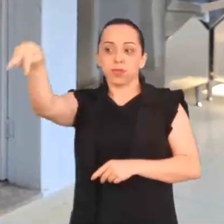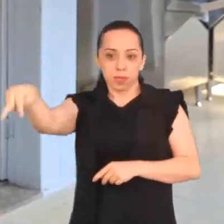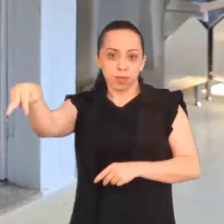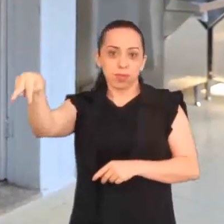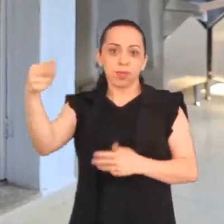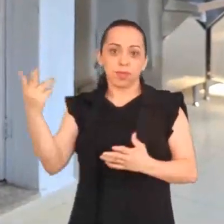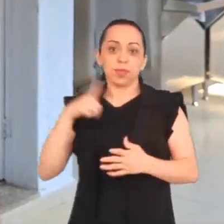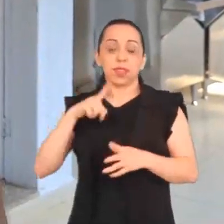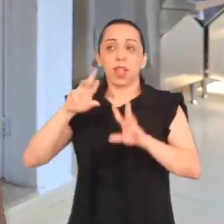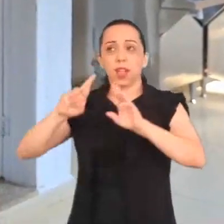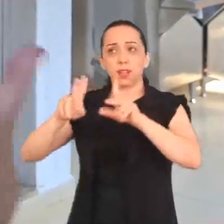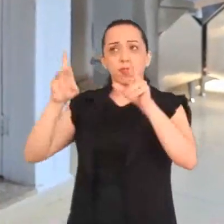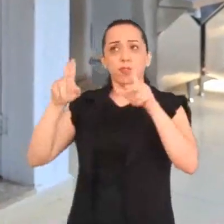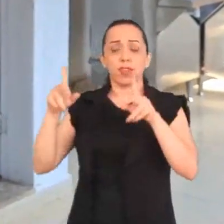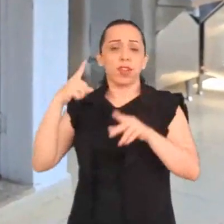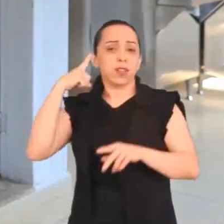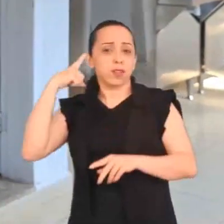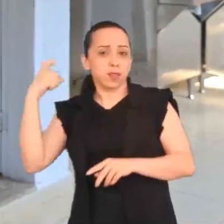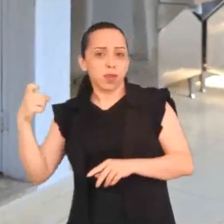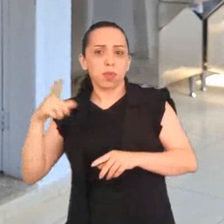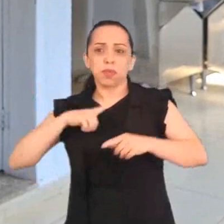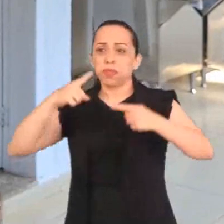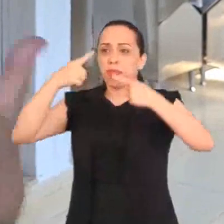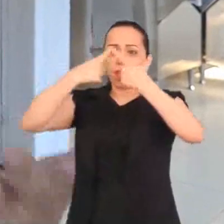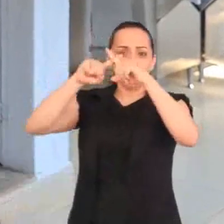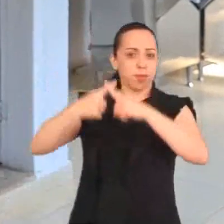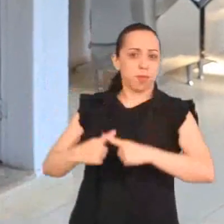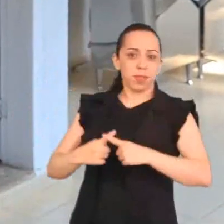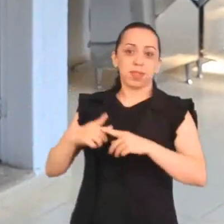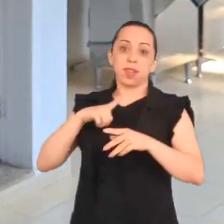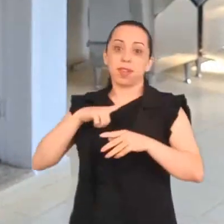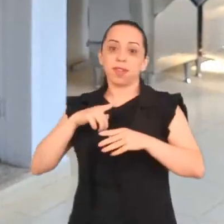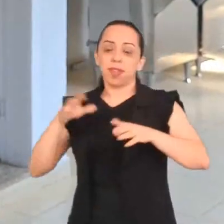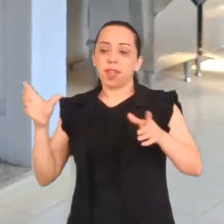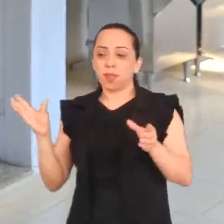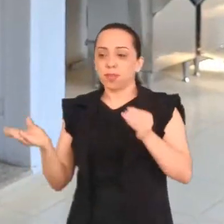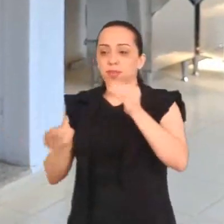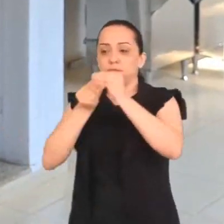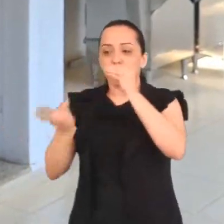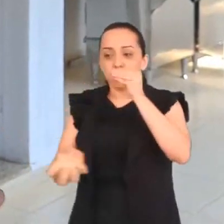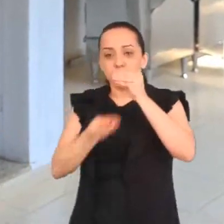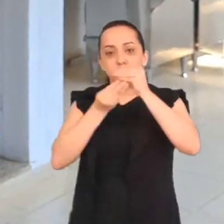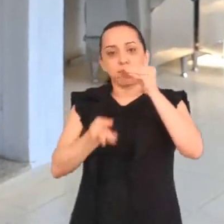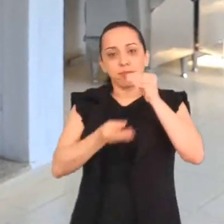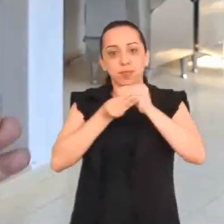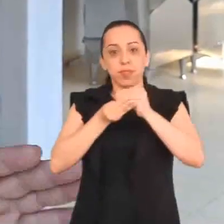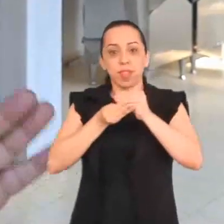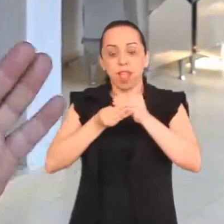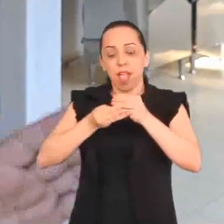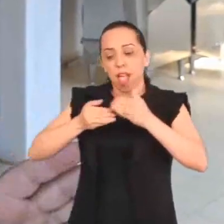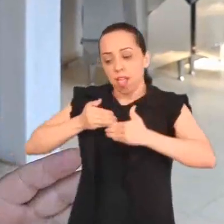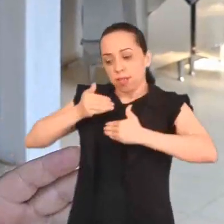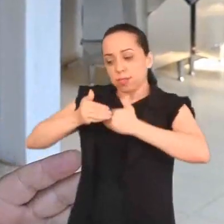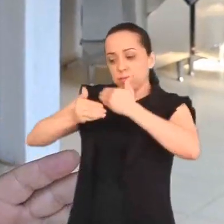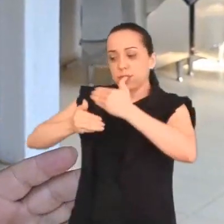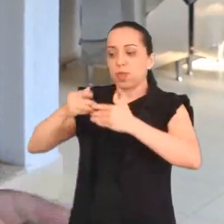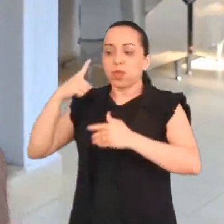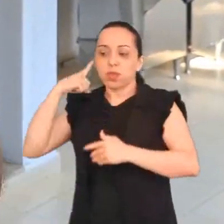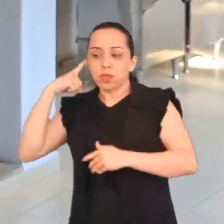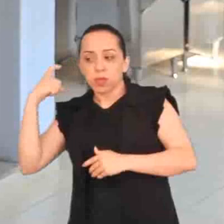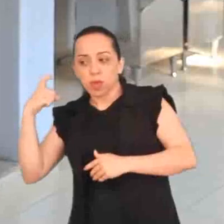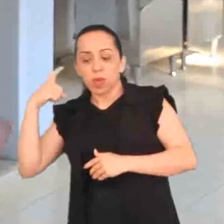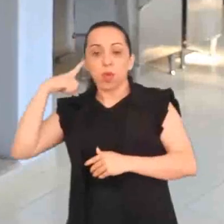é que no som não existe uma disputa, e sim uma complementação. A duração de cada som, longo ou curto,